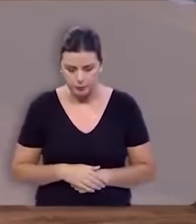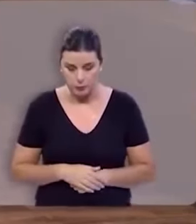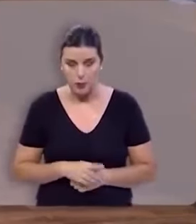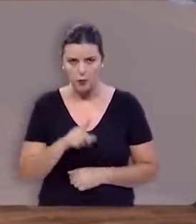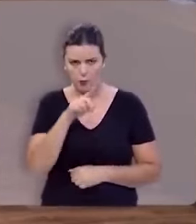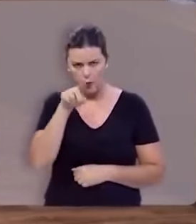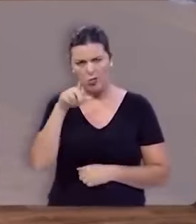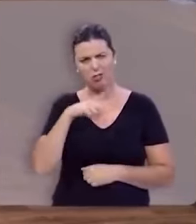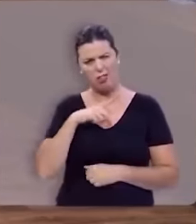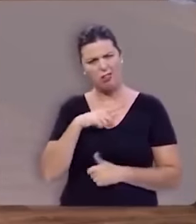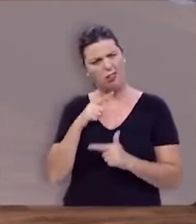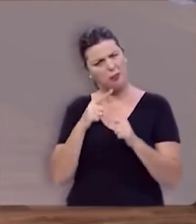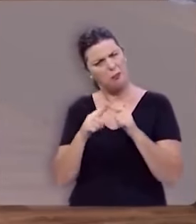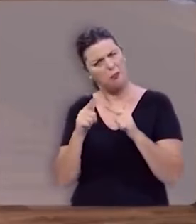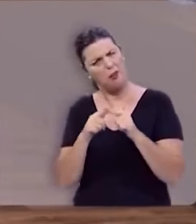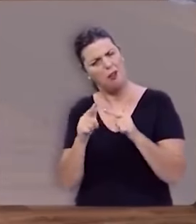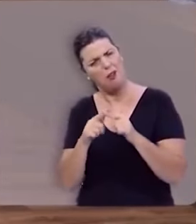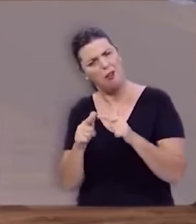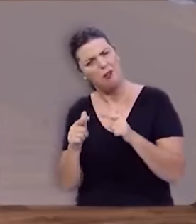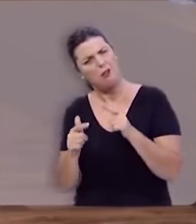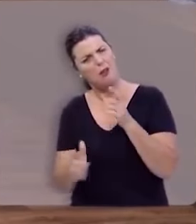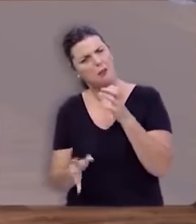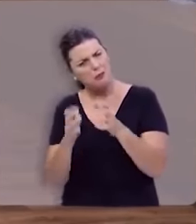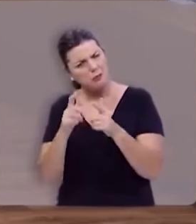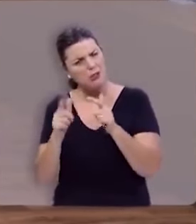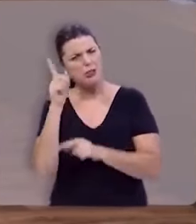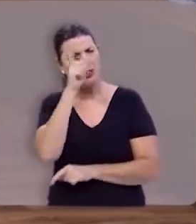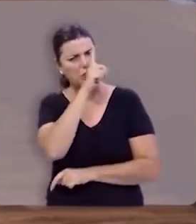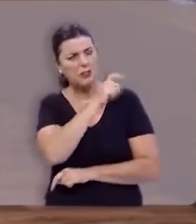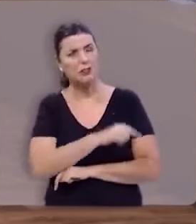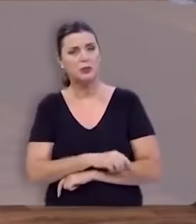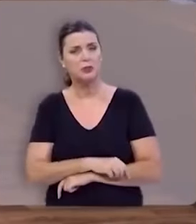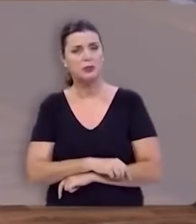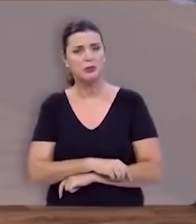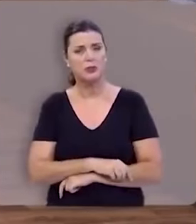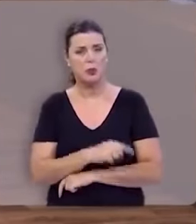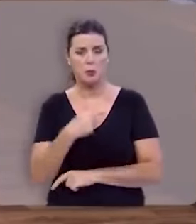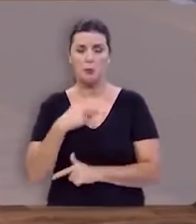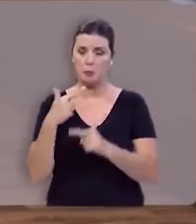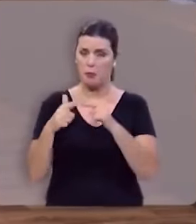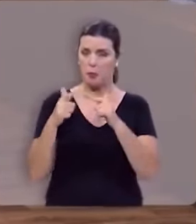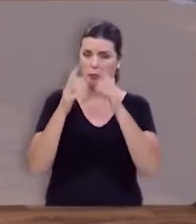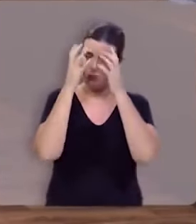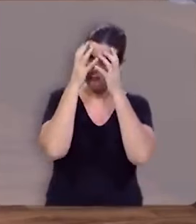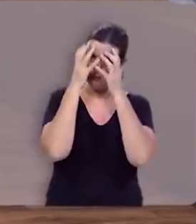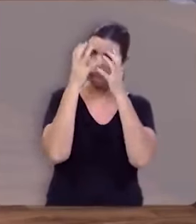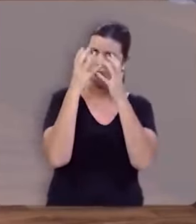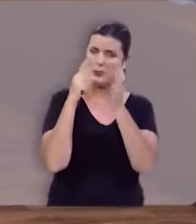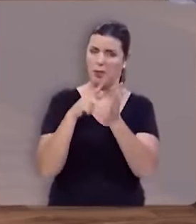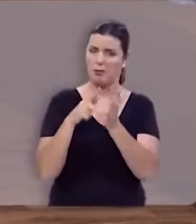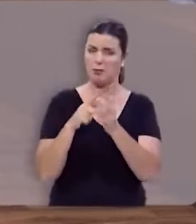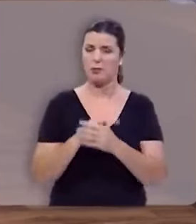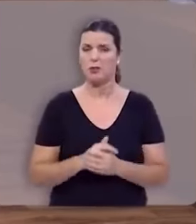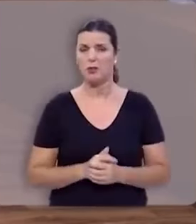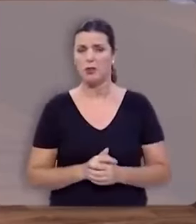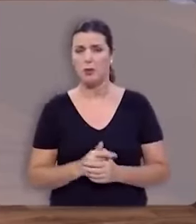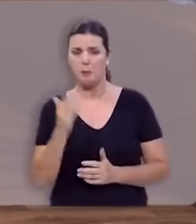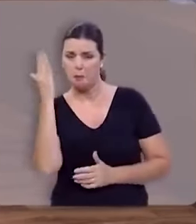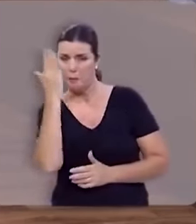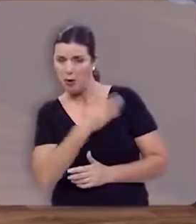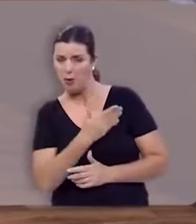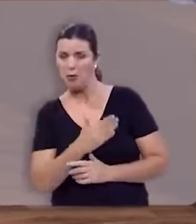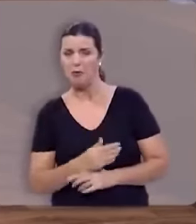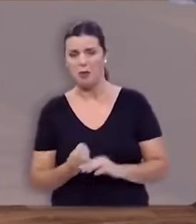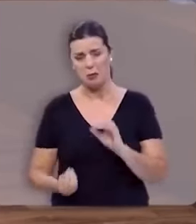você que tem passado por lutas por adversidades por vales escuros por provas